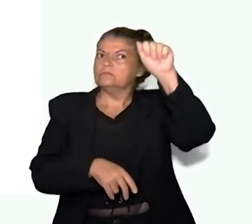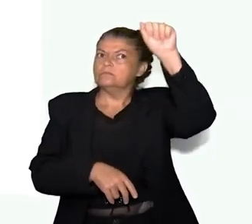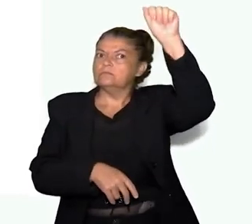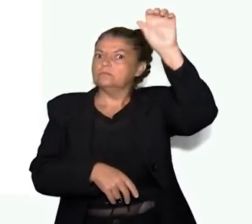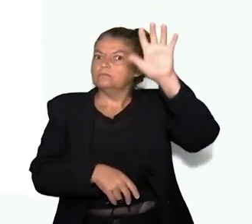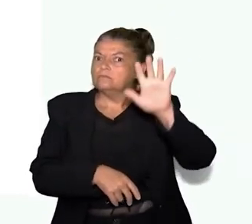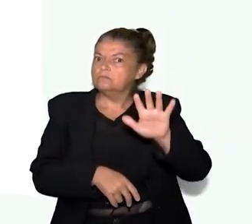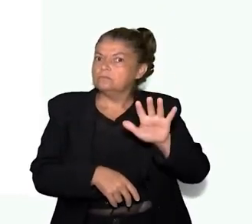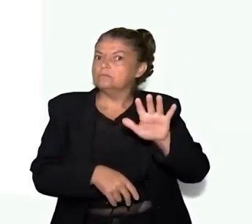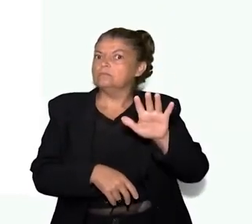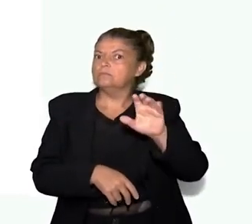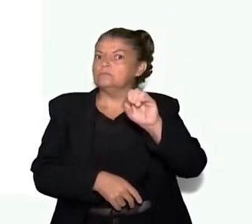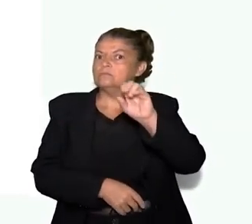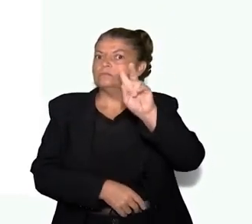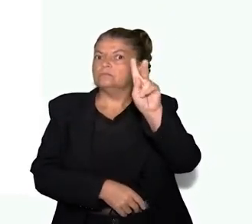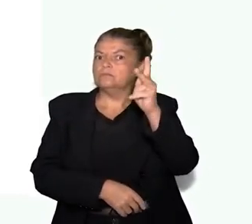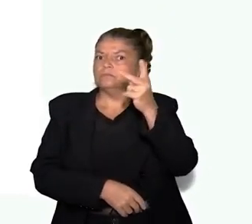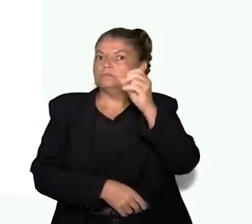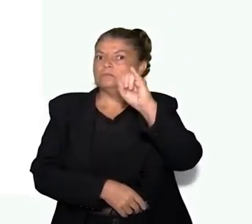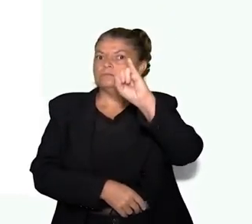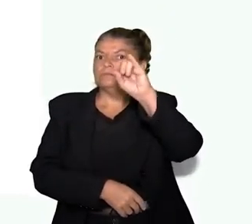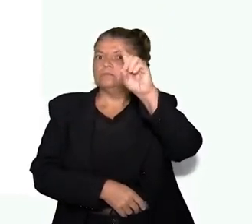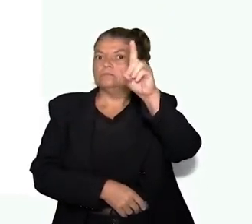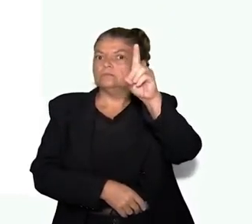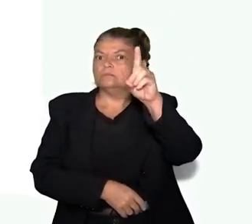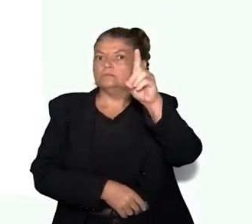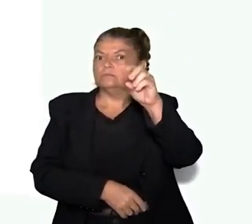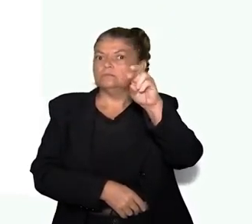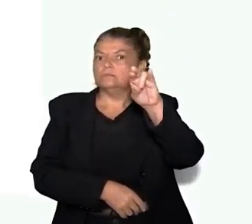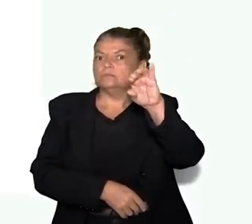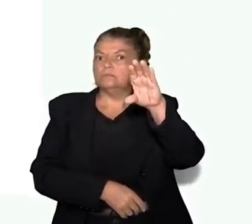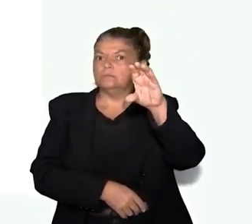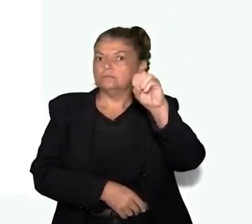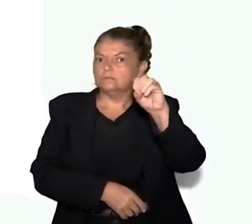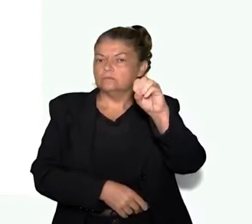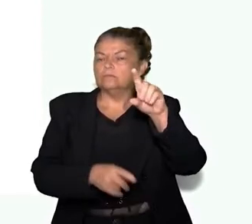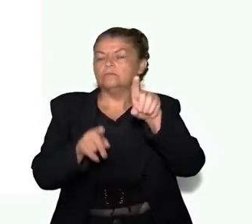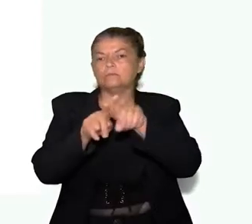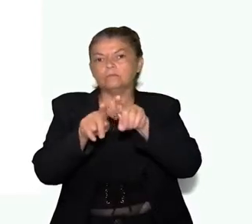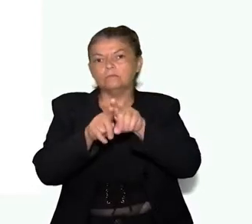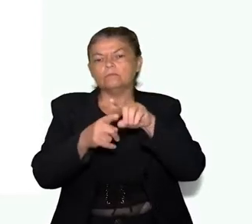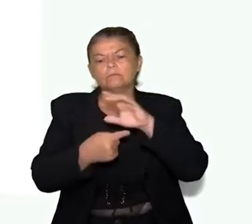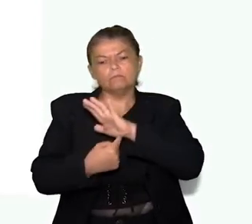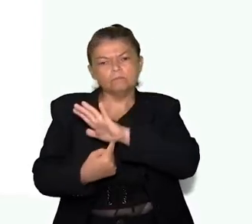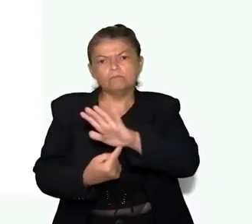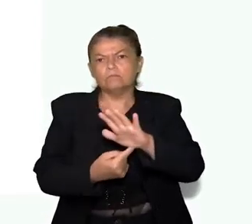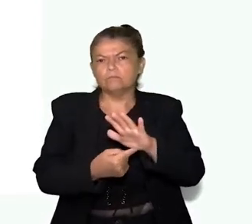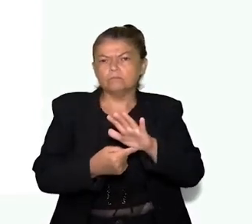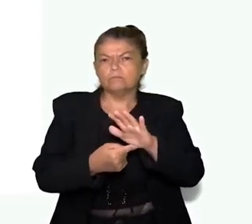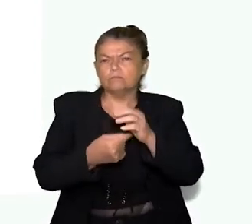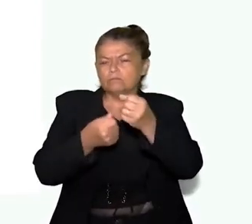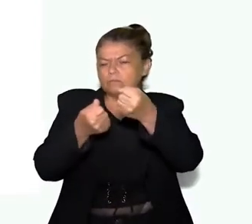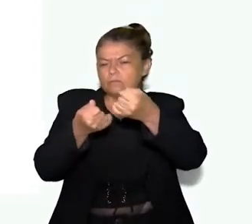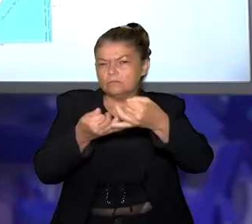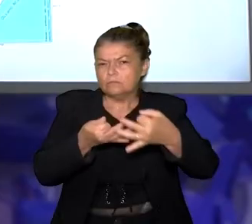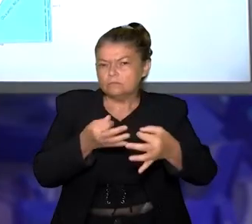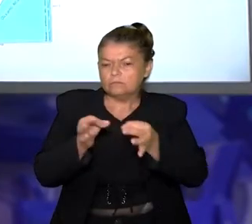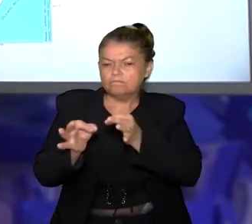mostrando o mapa hídrico, que é da APAC, Agência Pernambucana de Águas. E mostra detalhadamente